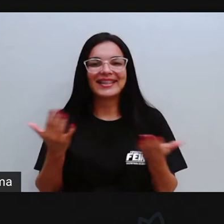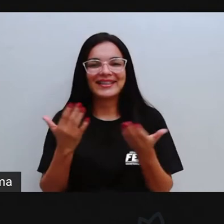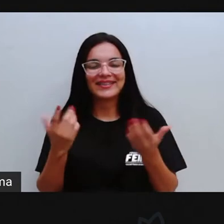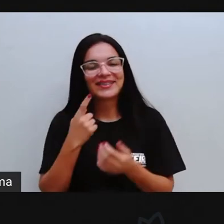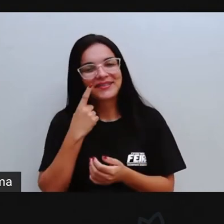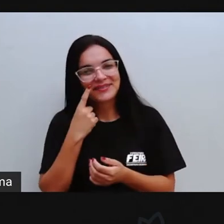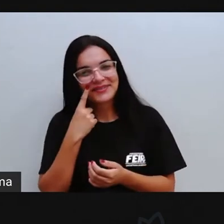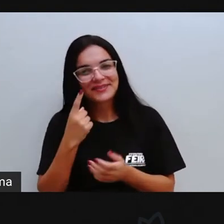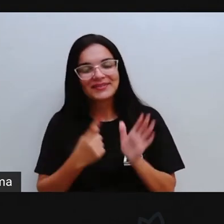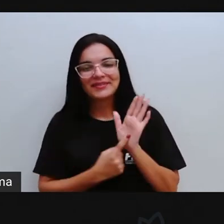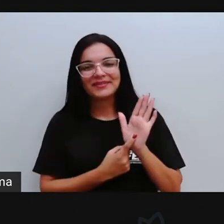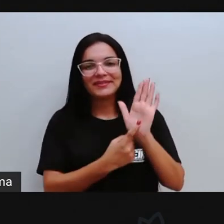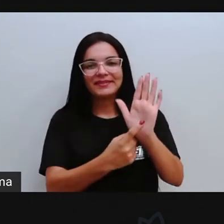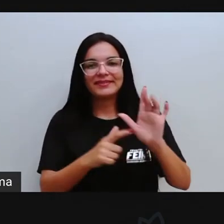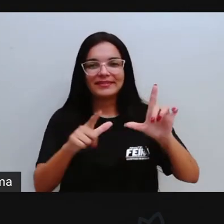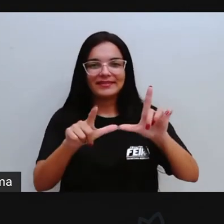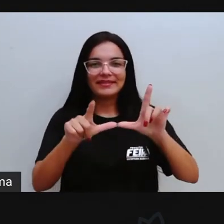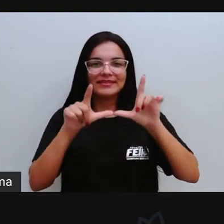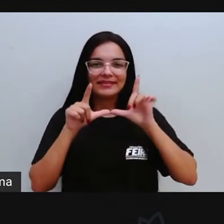aula de hoje, certo?